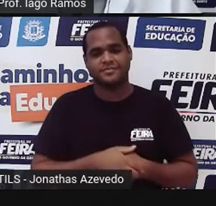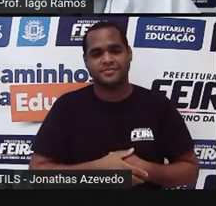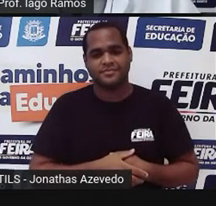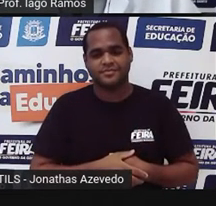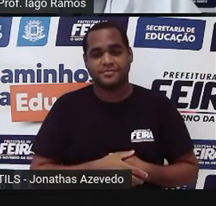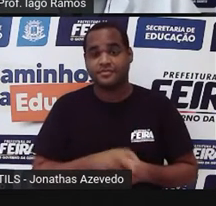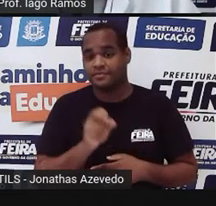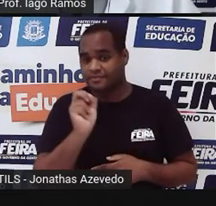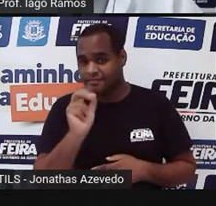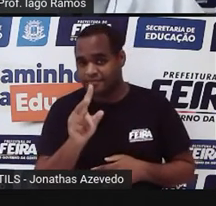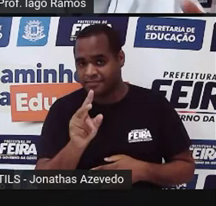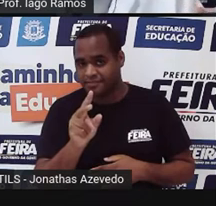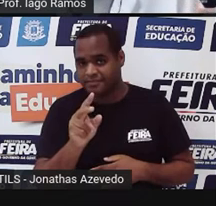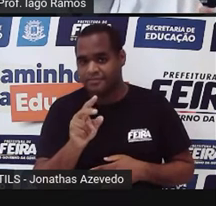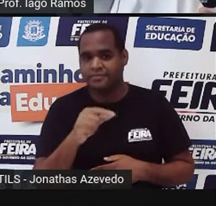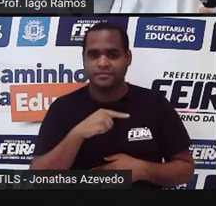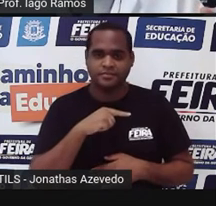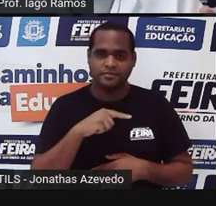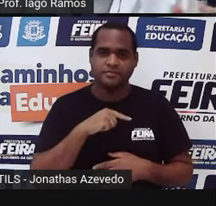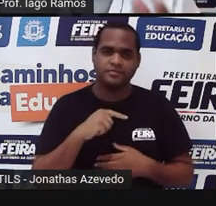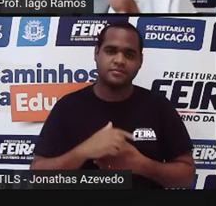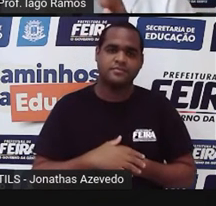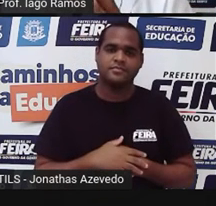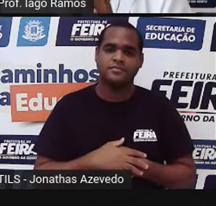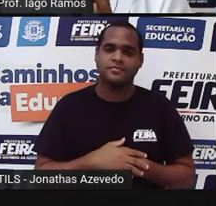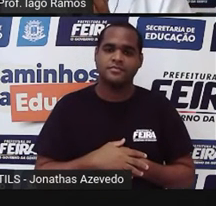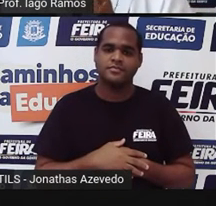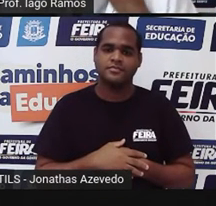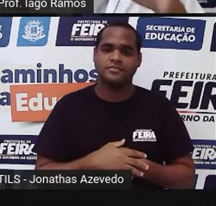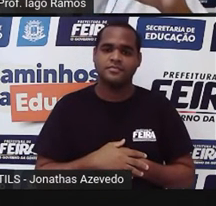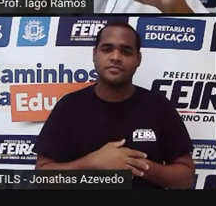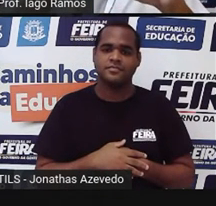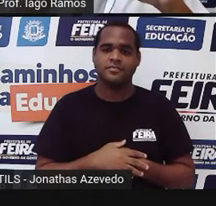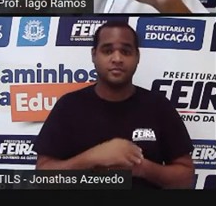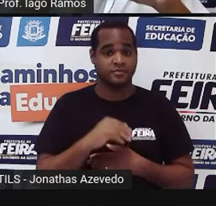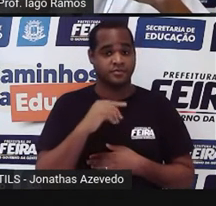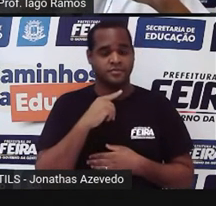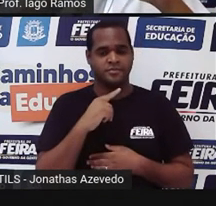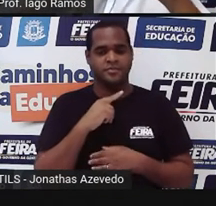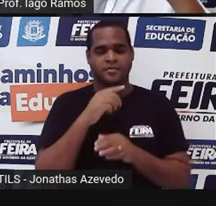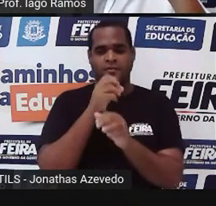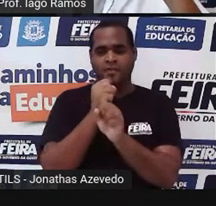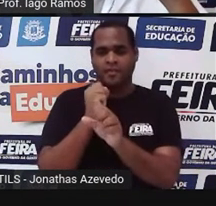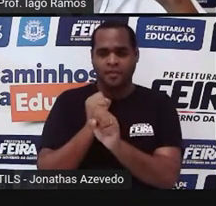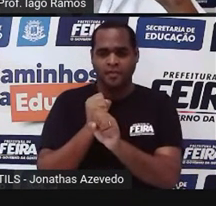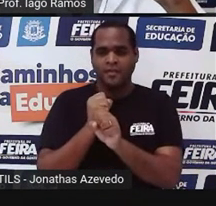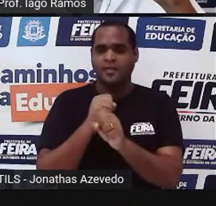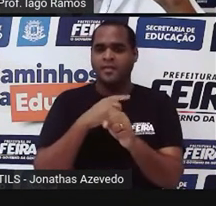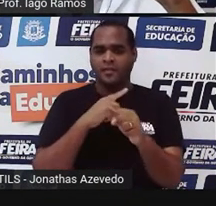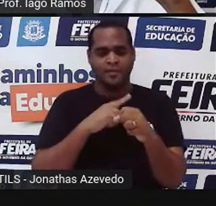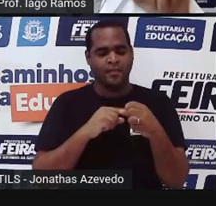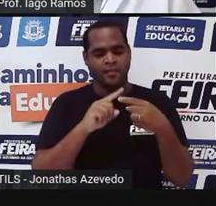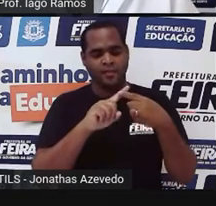Tá bom? Olha só que bacana. Somamos as 3 notas.